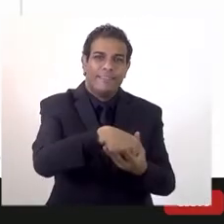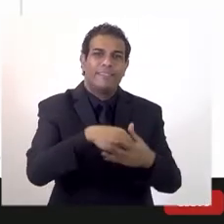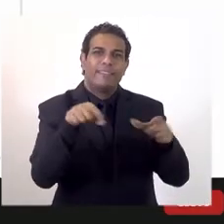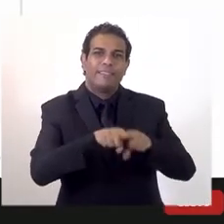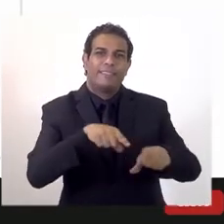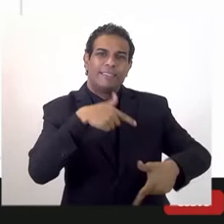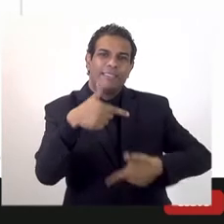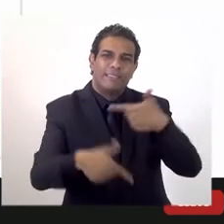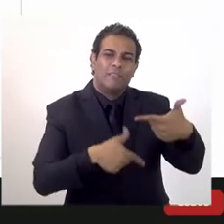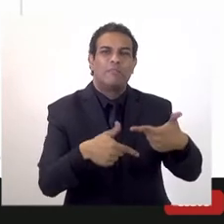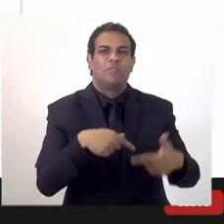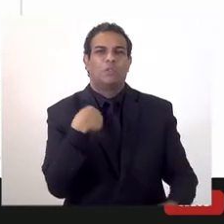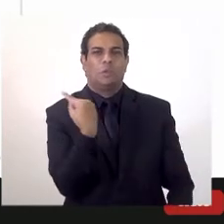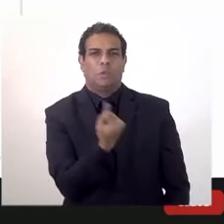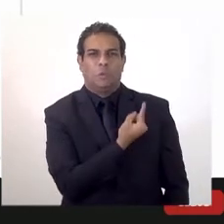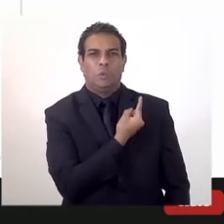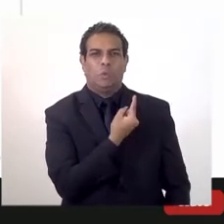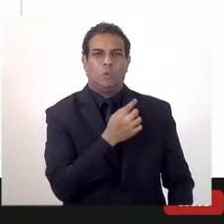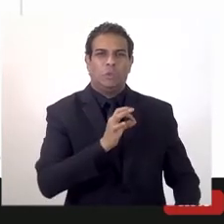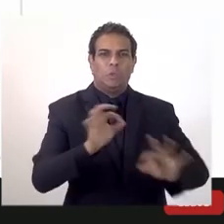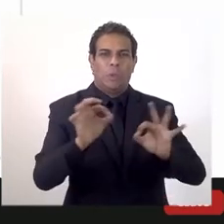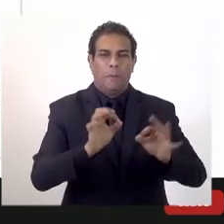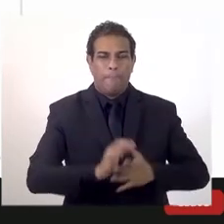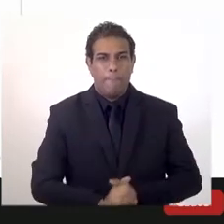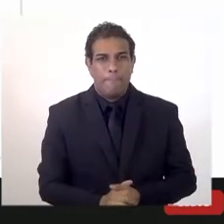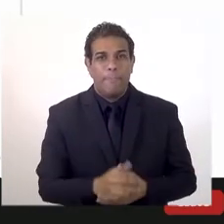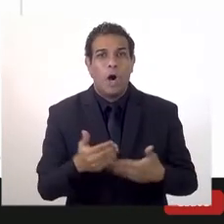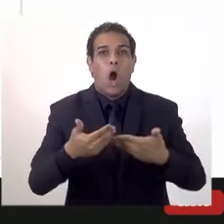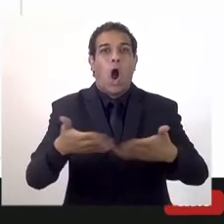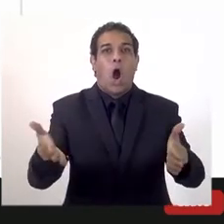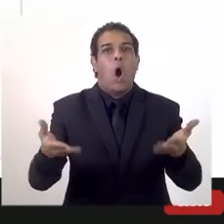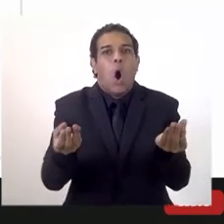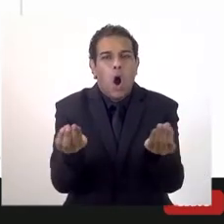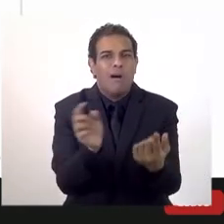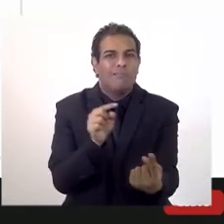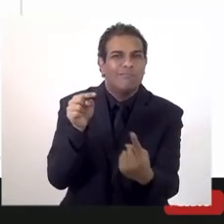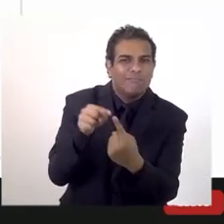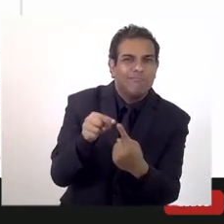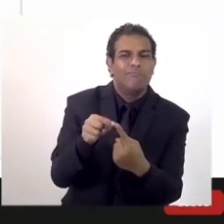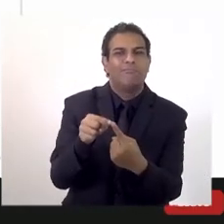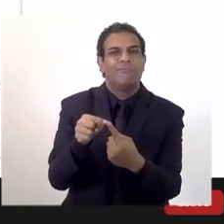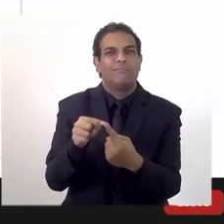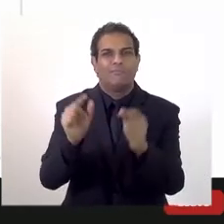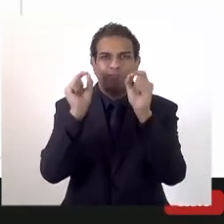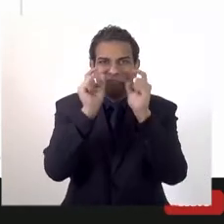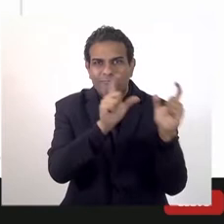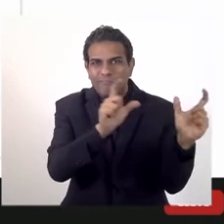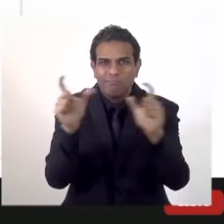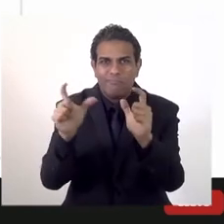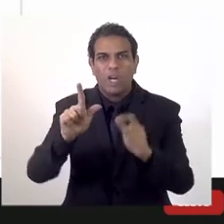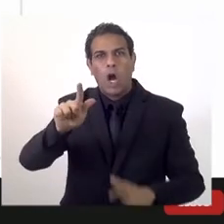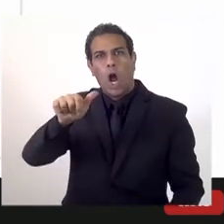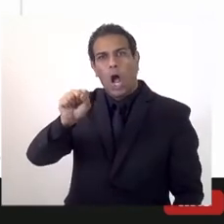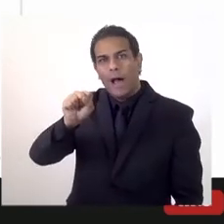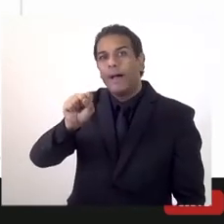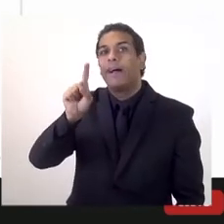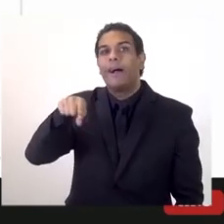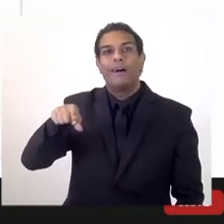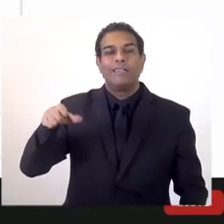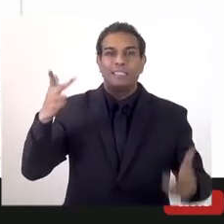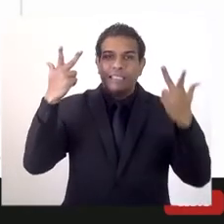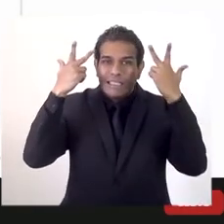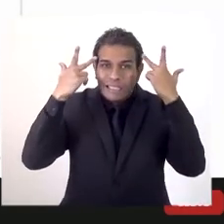que está trabalhando conosco aqui, foi a diretora-geral da MP, tem de aumentar. Então, isso é uma coisa, um alerta, o gás natural para nós é muito